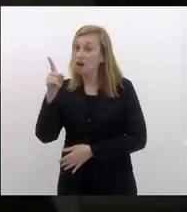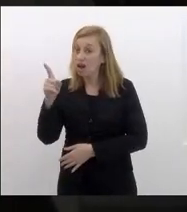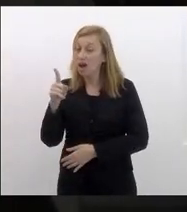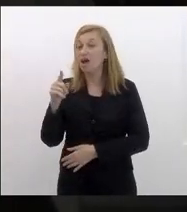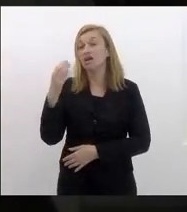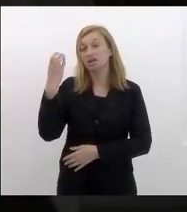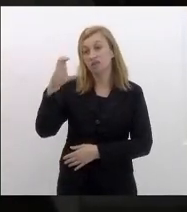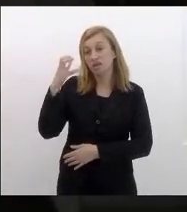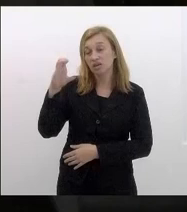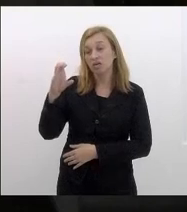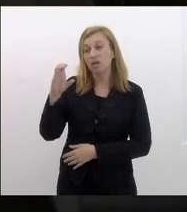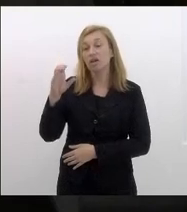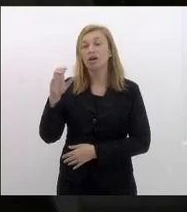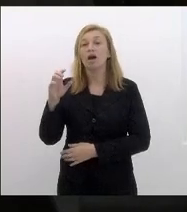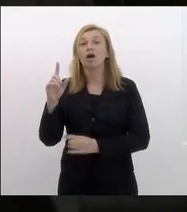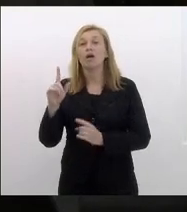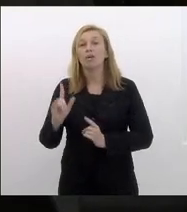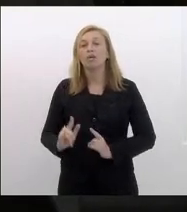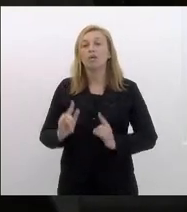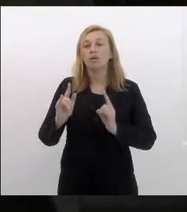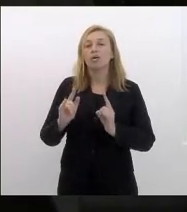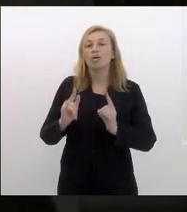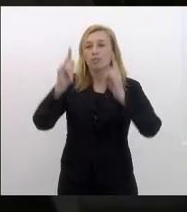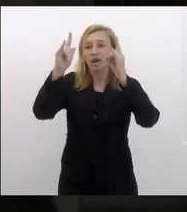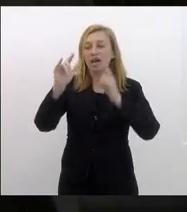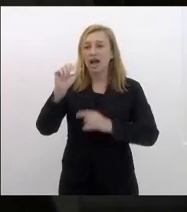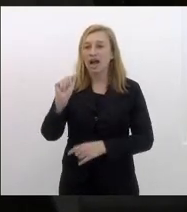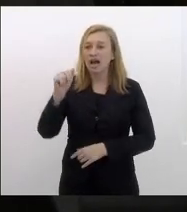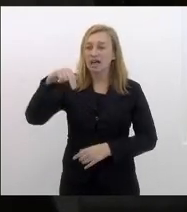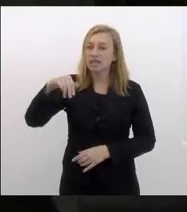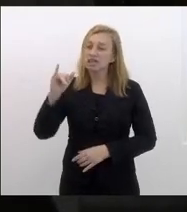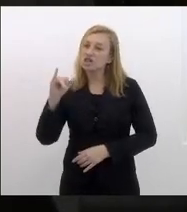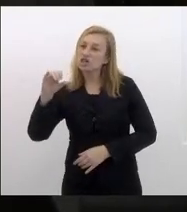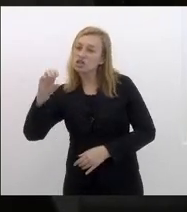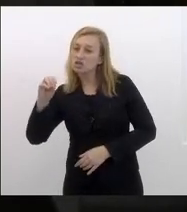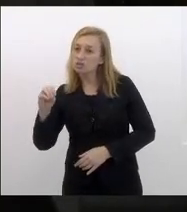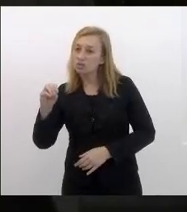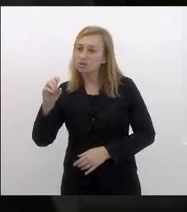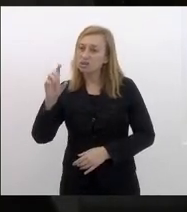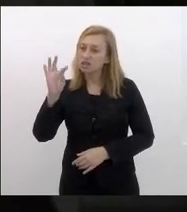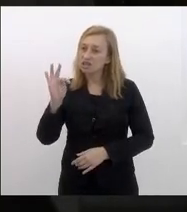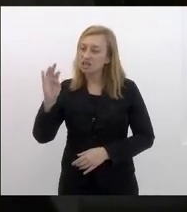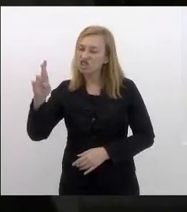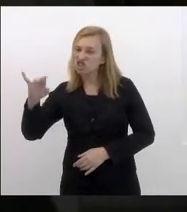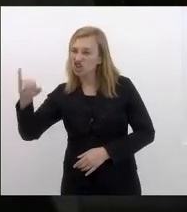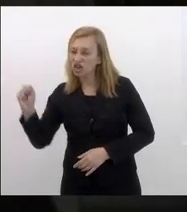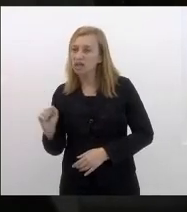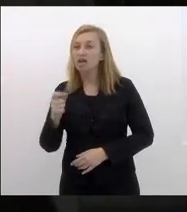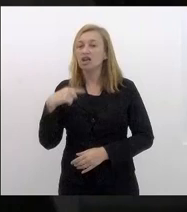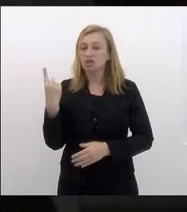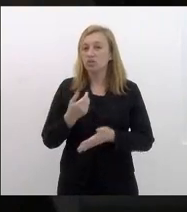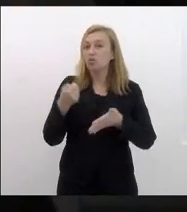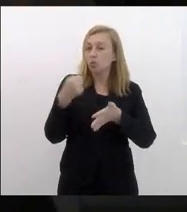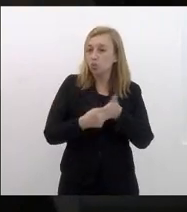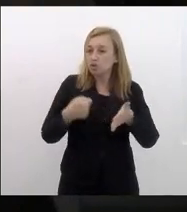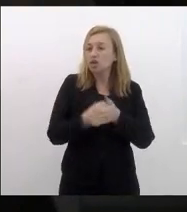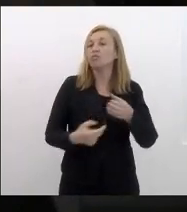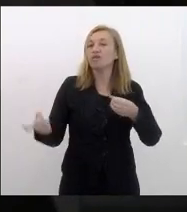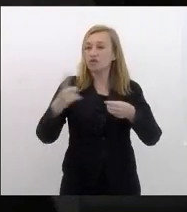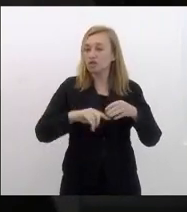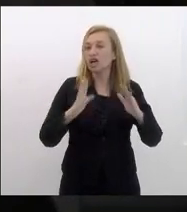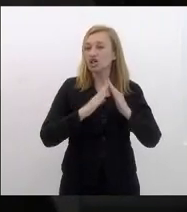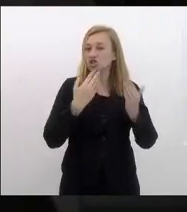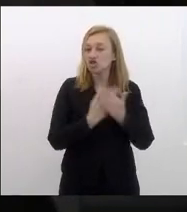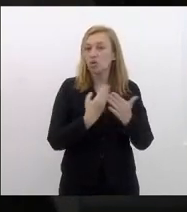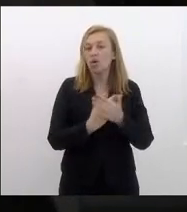Anísio Teixeira que ficou vários anos como arquivo do Estado e a gente lutando para que voltasse a ser escola a prefeitura de